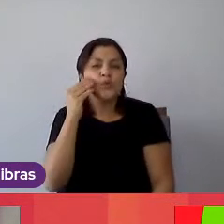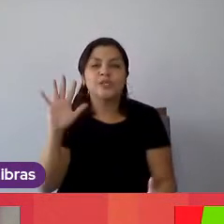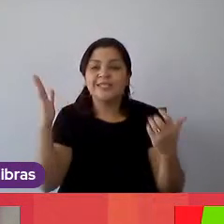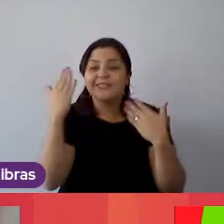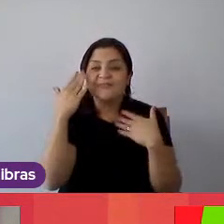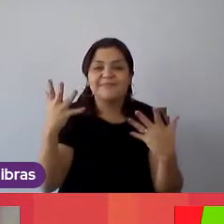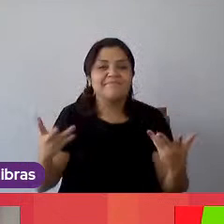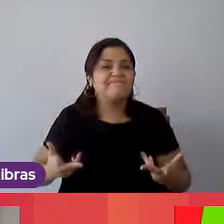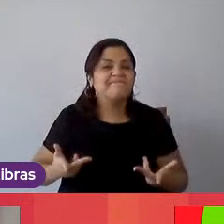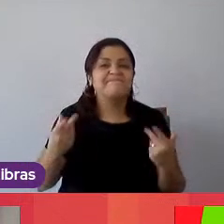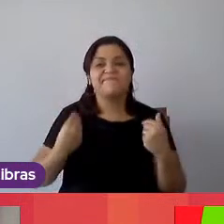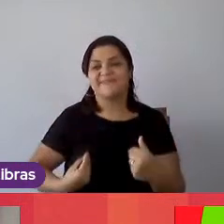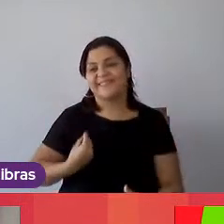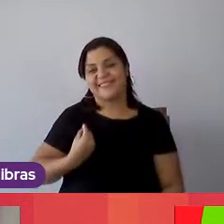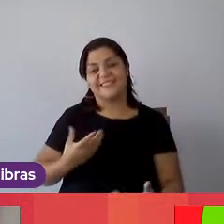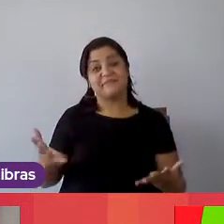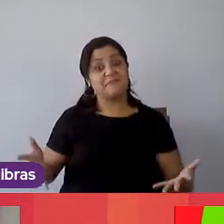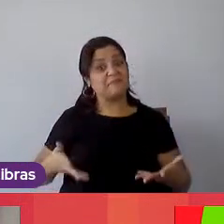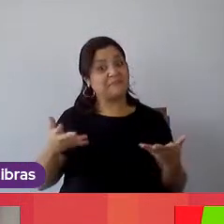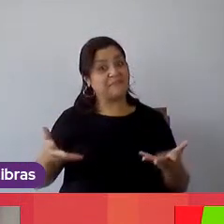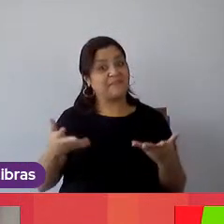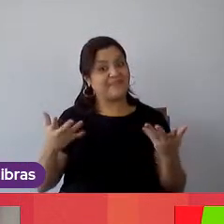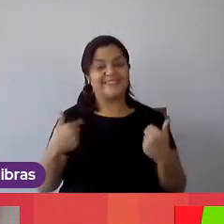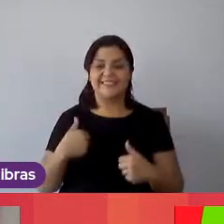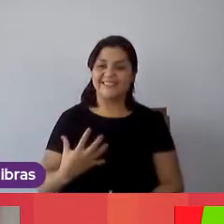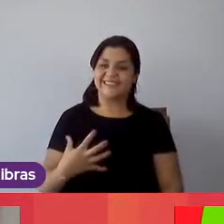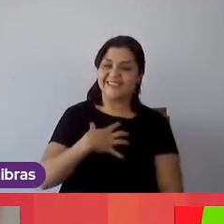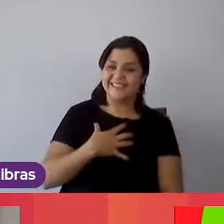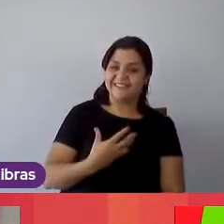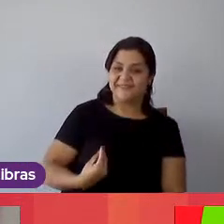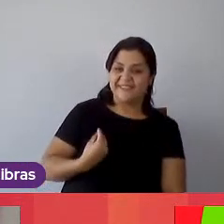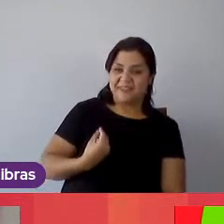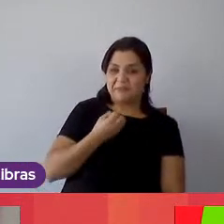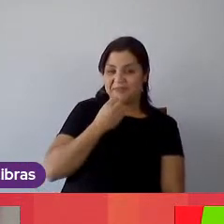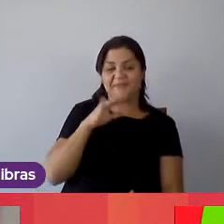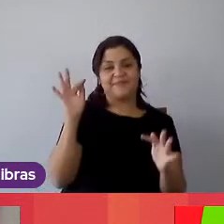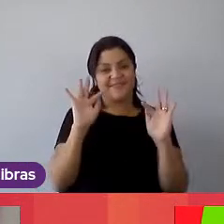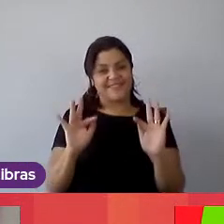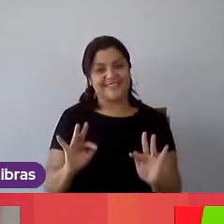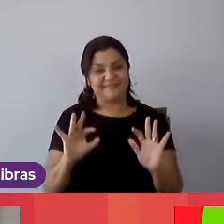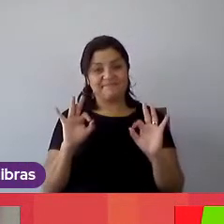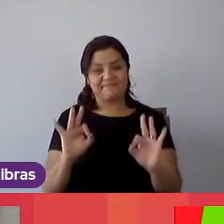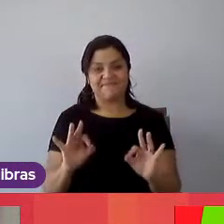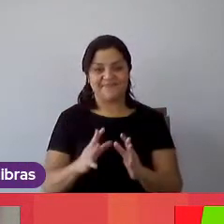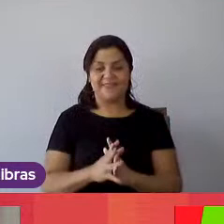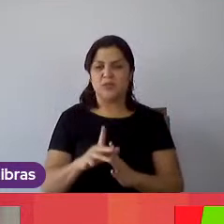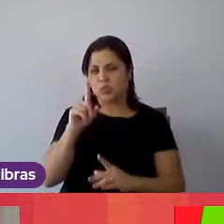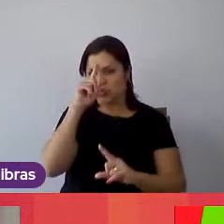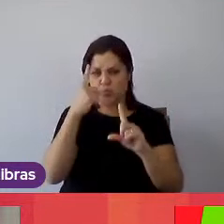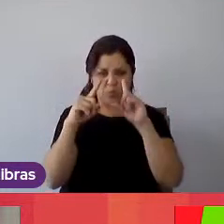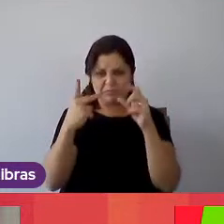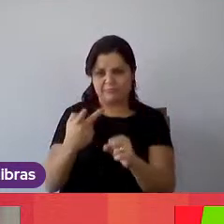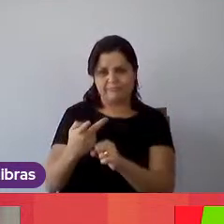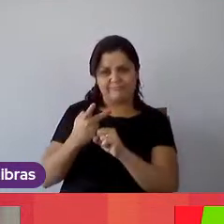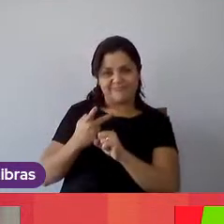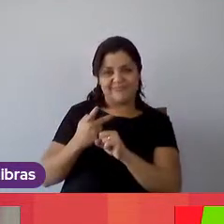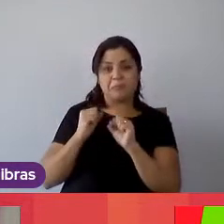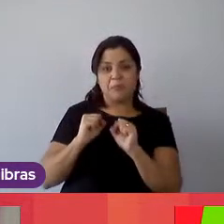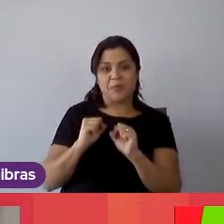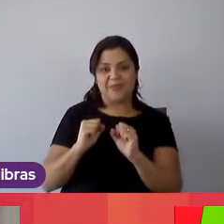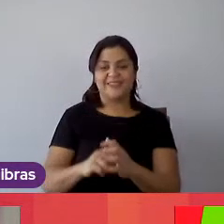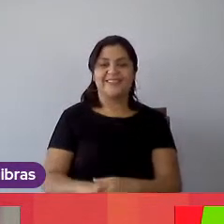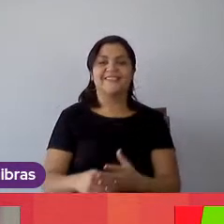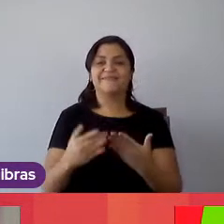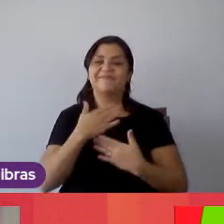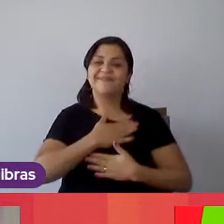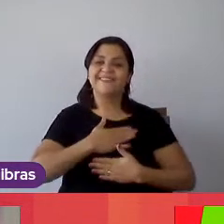estar aqui com vocês hoje foi motivador foi mais um motivo de ficar feliz qualquer dúvida pode nos contatar foi um